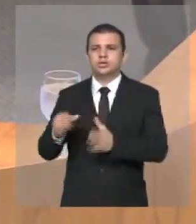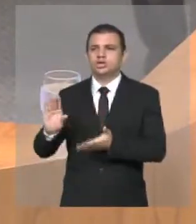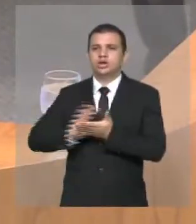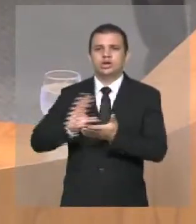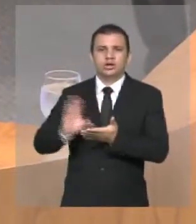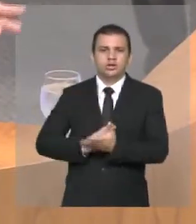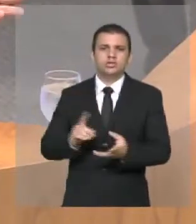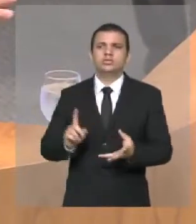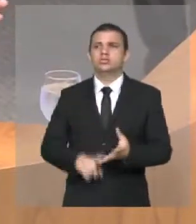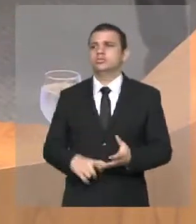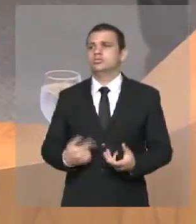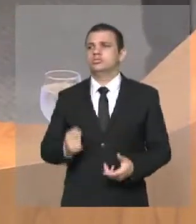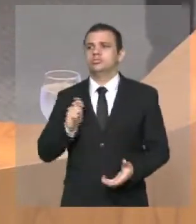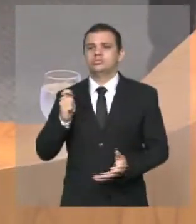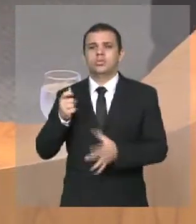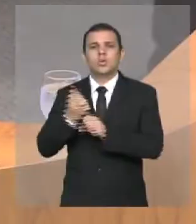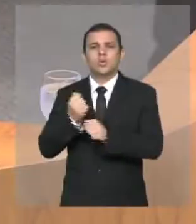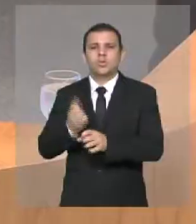acionais do pedido.